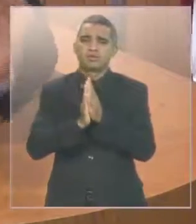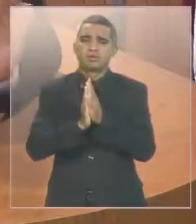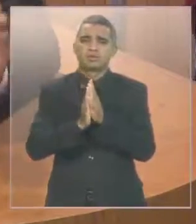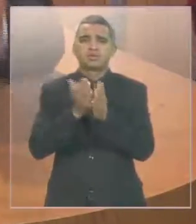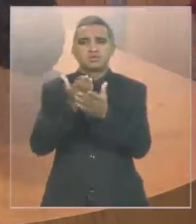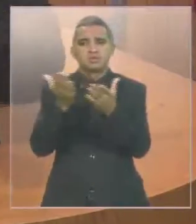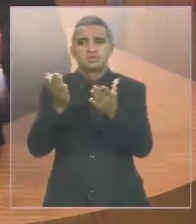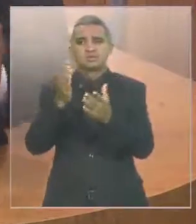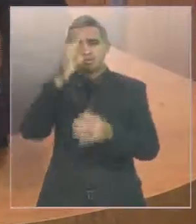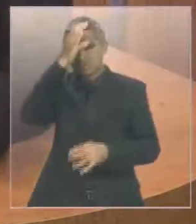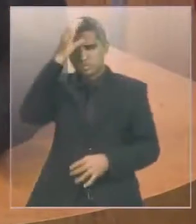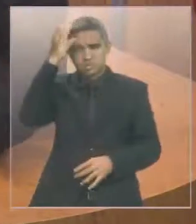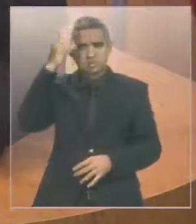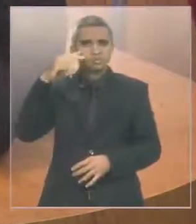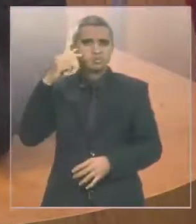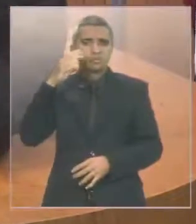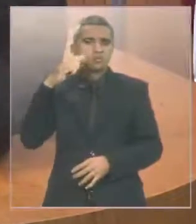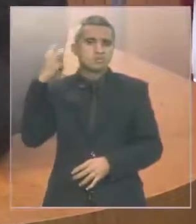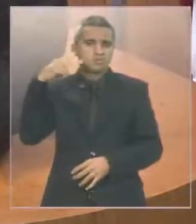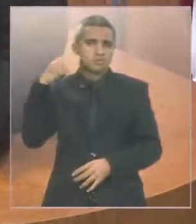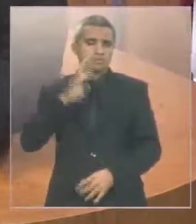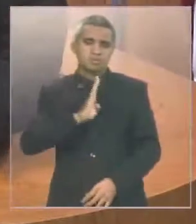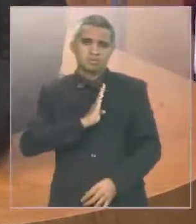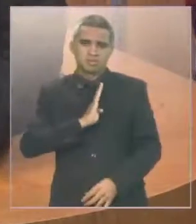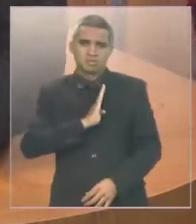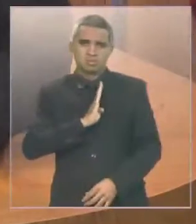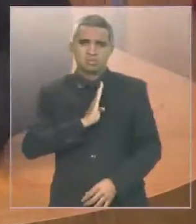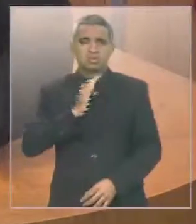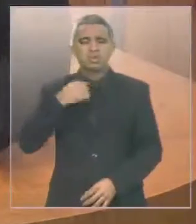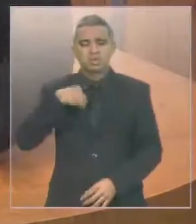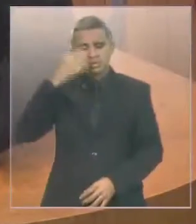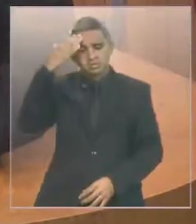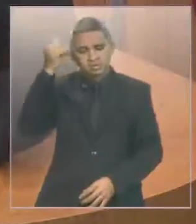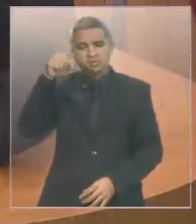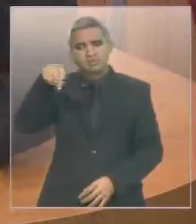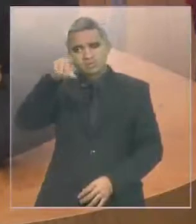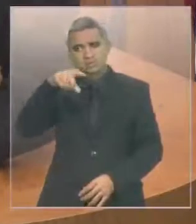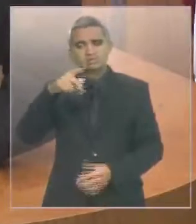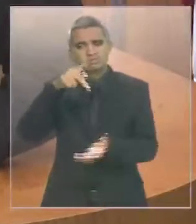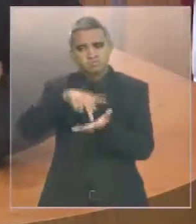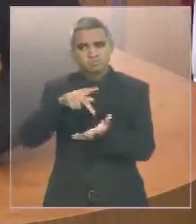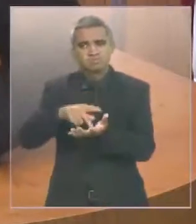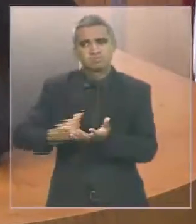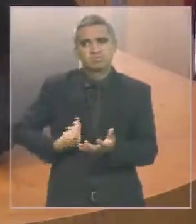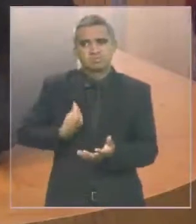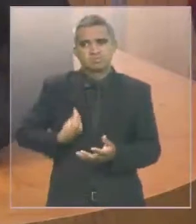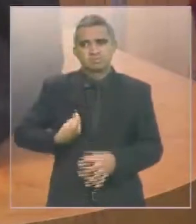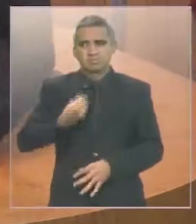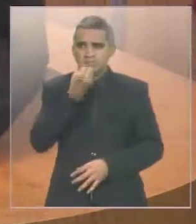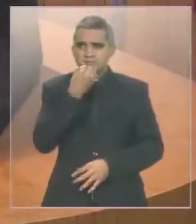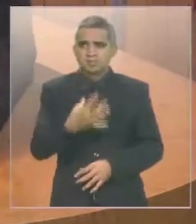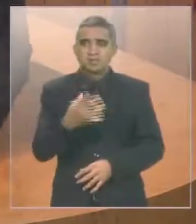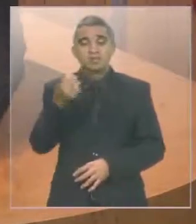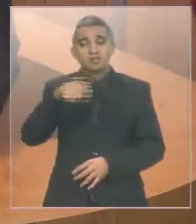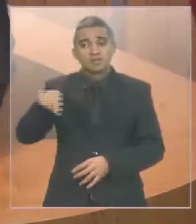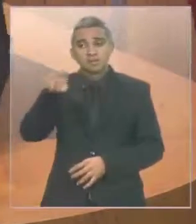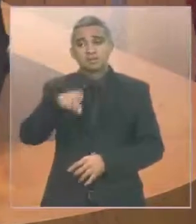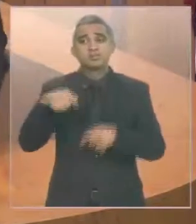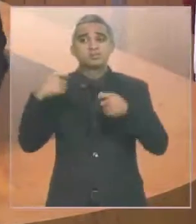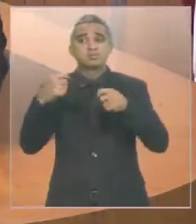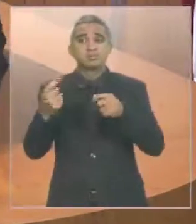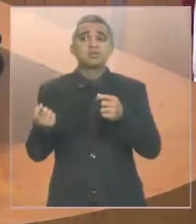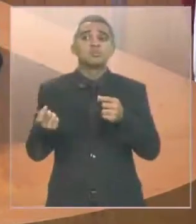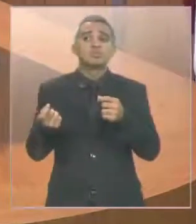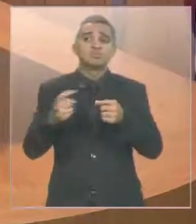honrados e comprometidos com a cidade. Que voltem atrás dessa decisão porque o que se cometeu